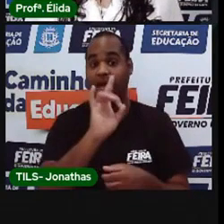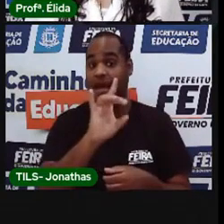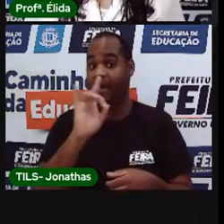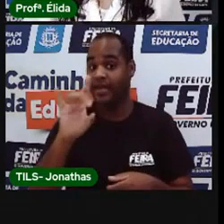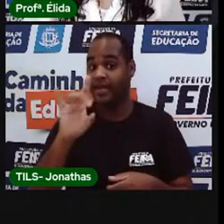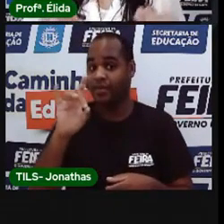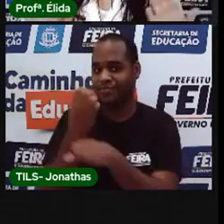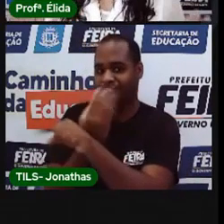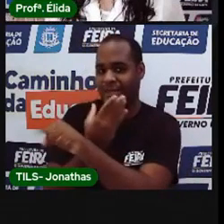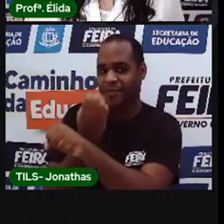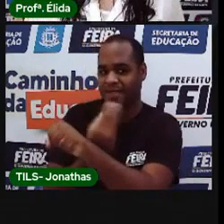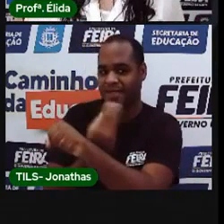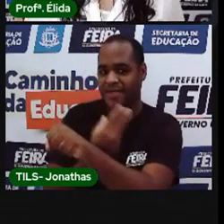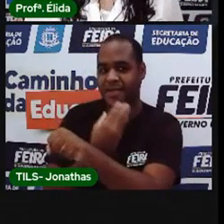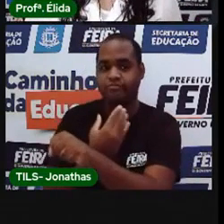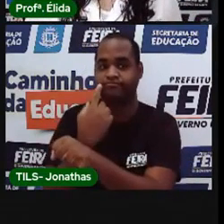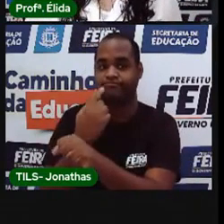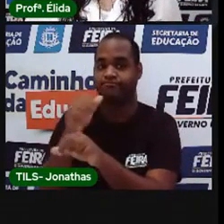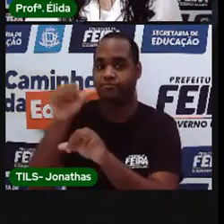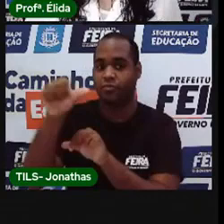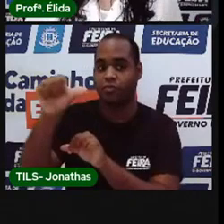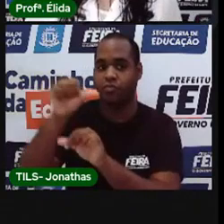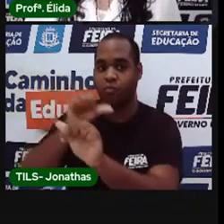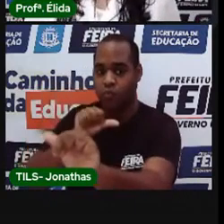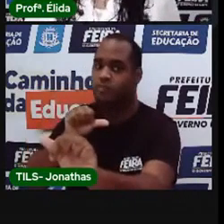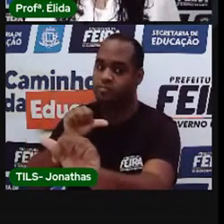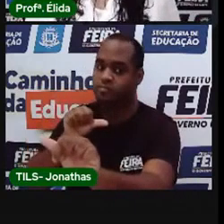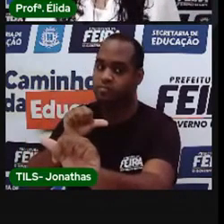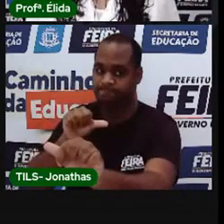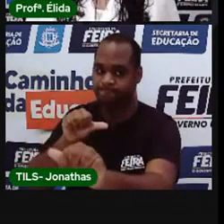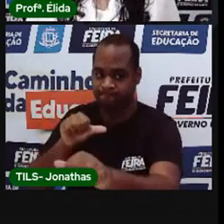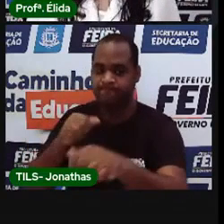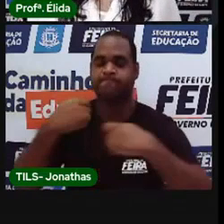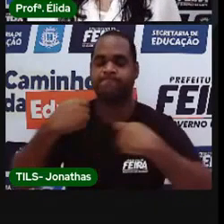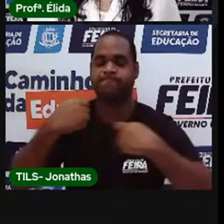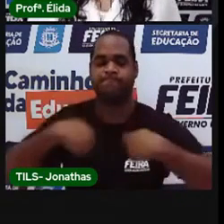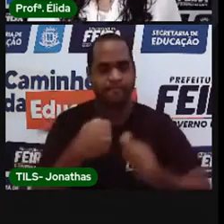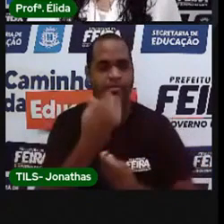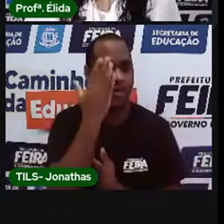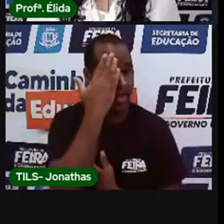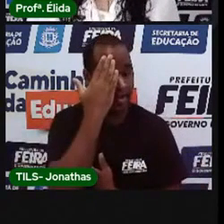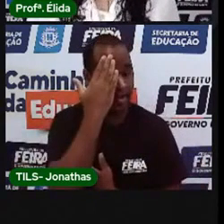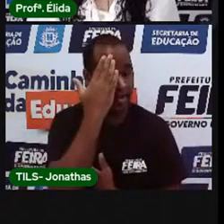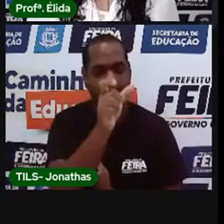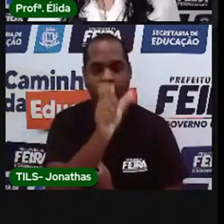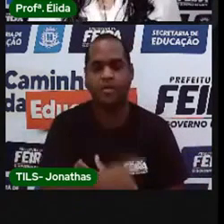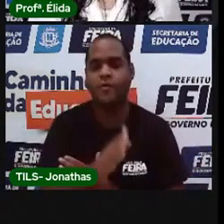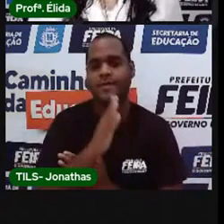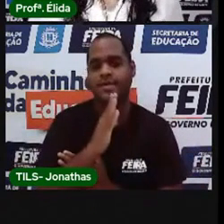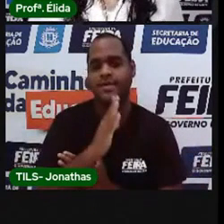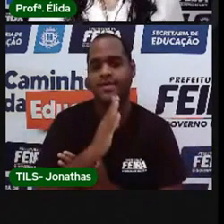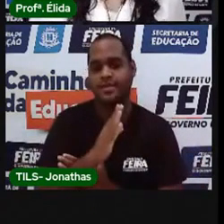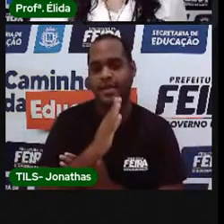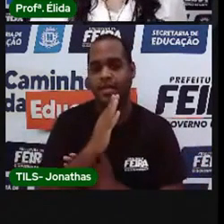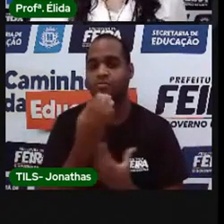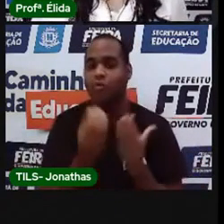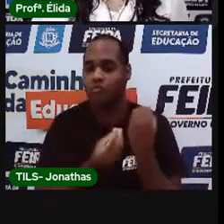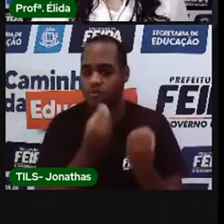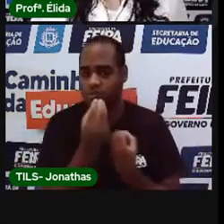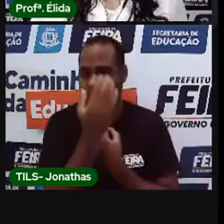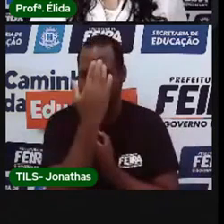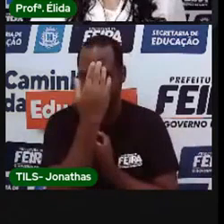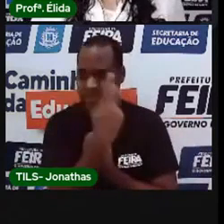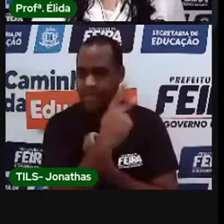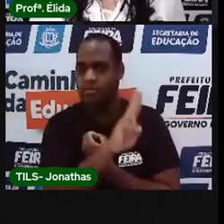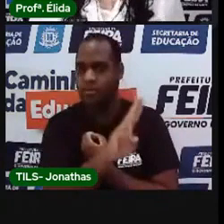tem uma reação e a gente precisa conhecer, saber os